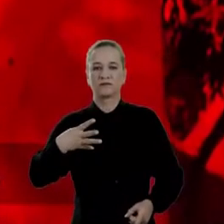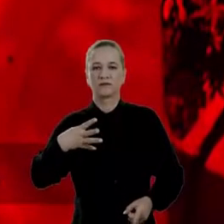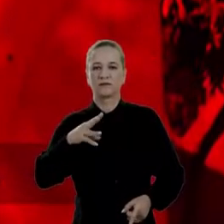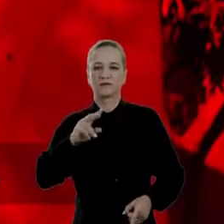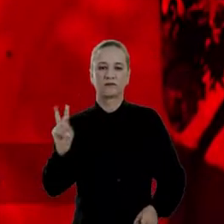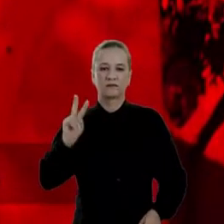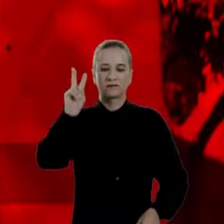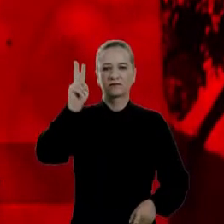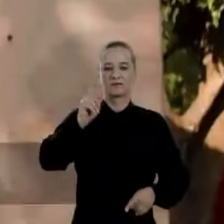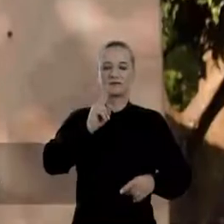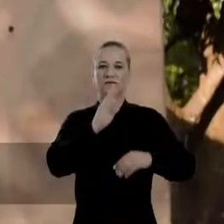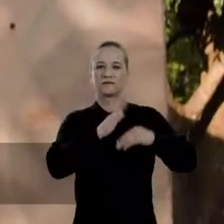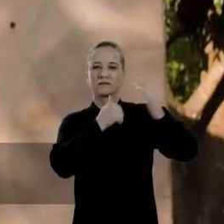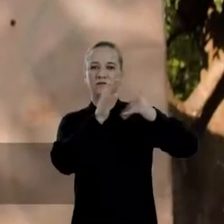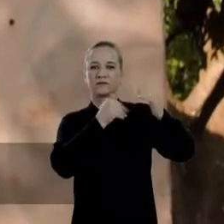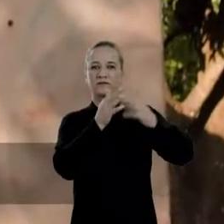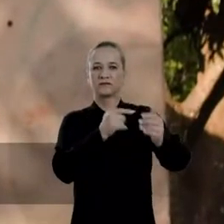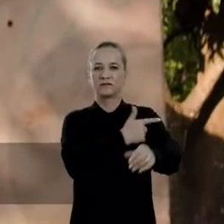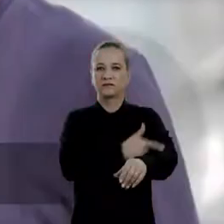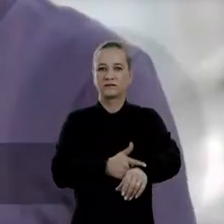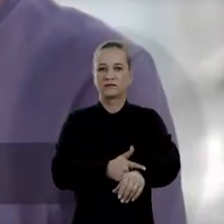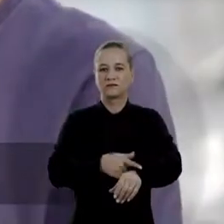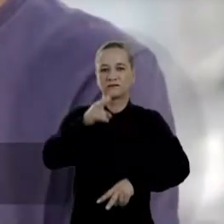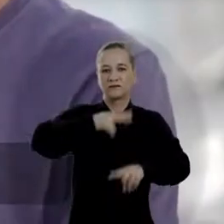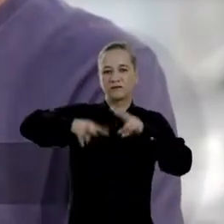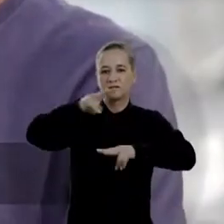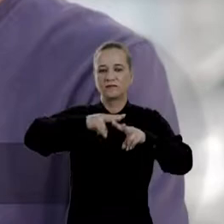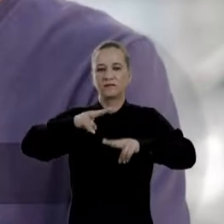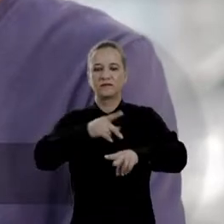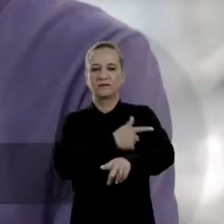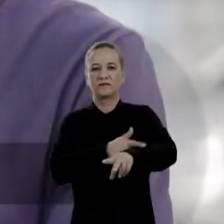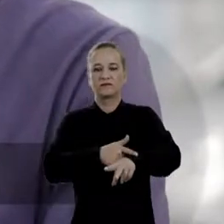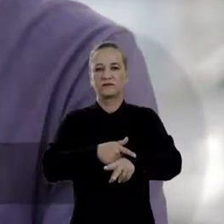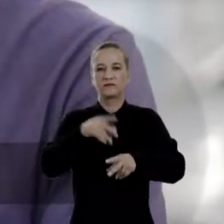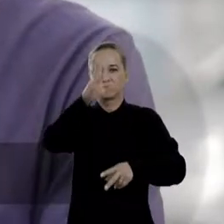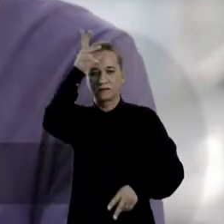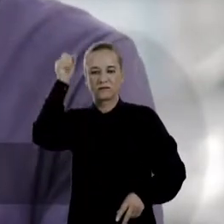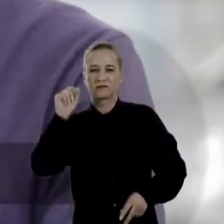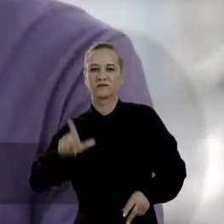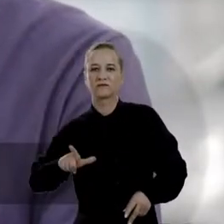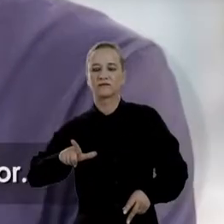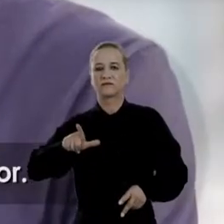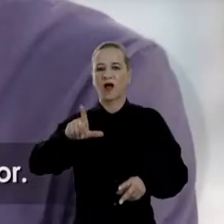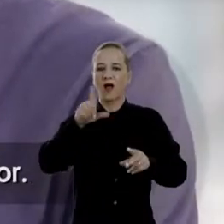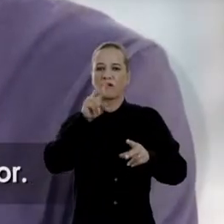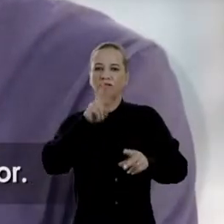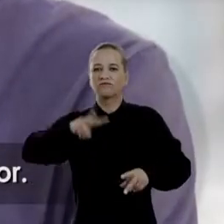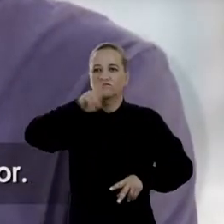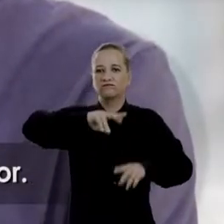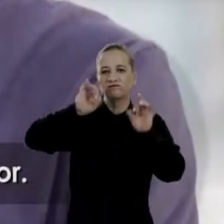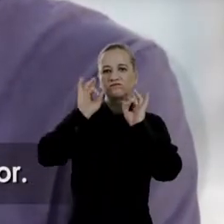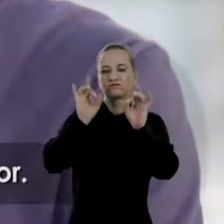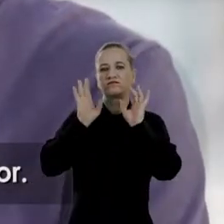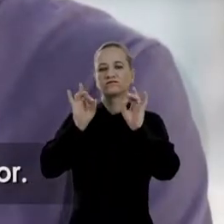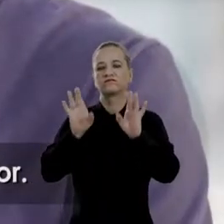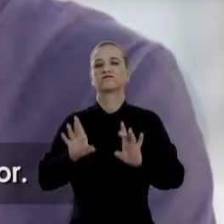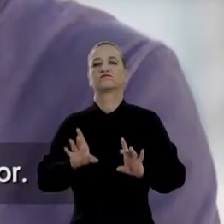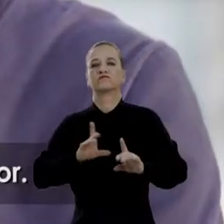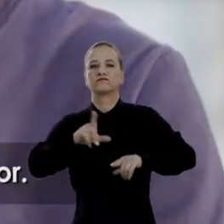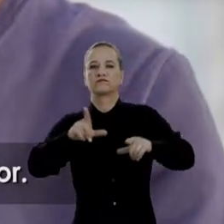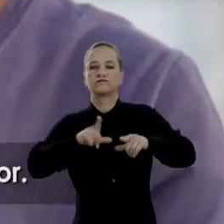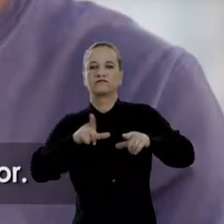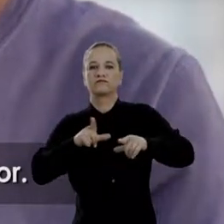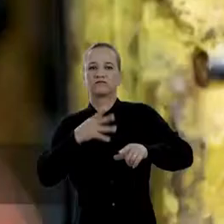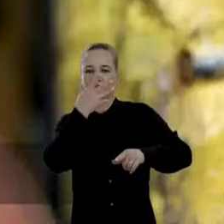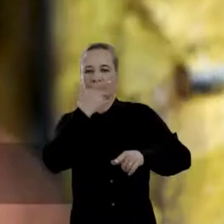os profissionais da educação. O Zeca, ele olhou para a educação aqui do Mato Grosso do Sul com um olhar especial em atender o